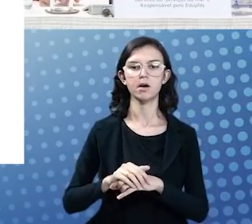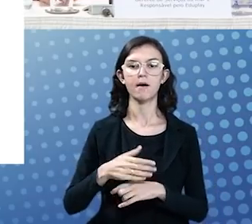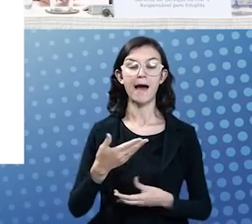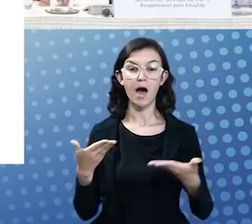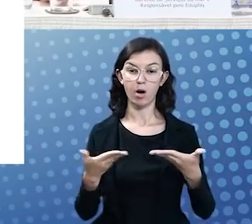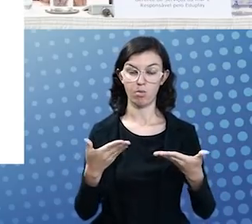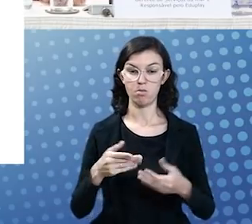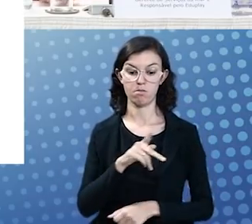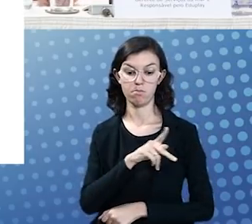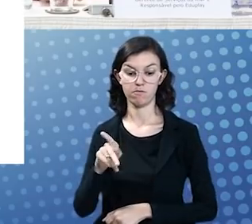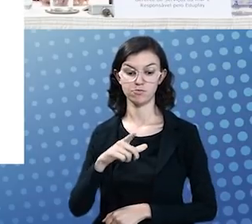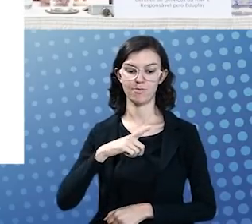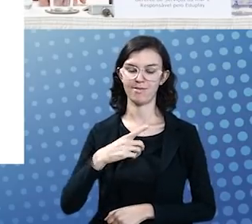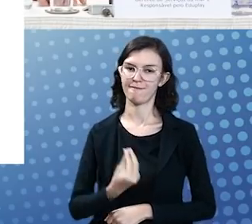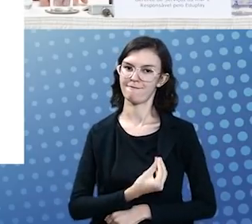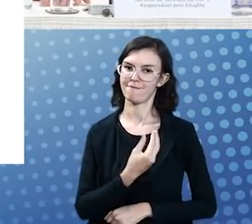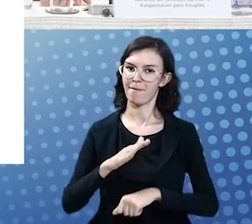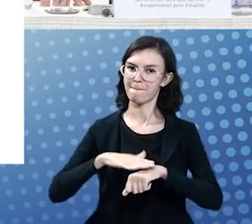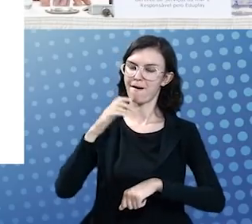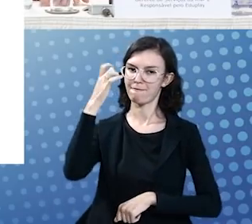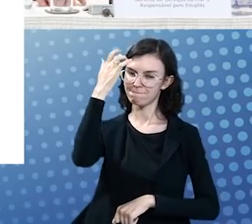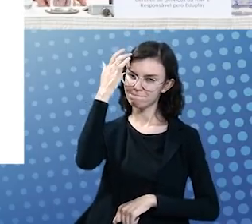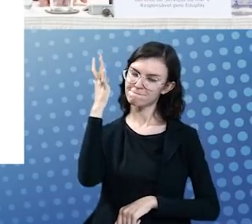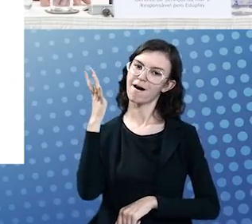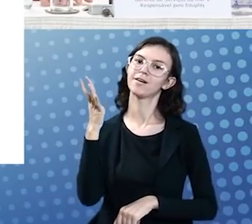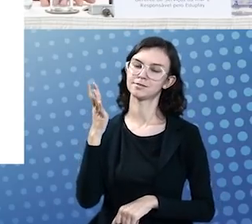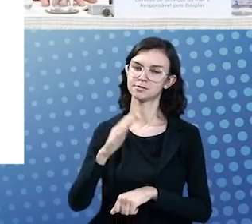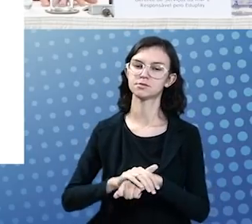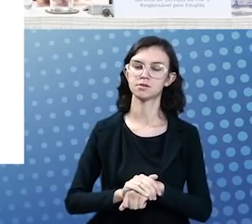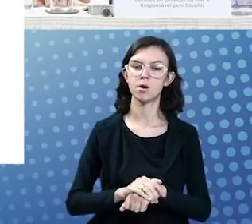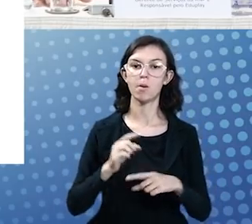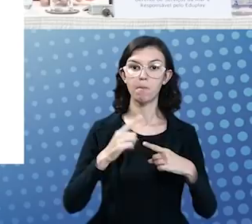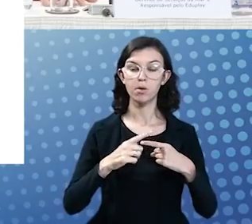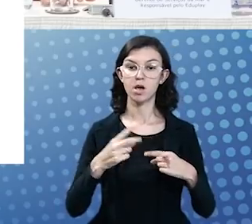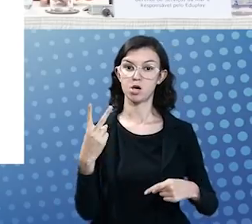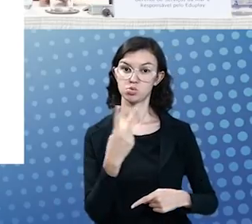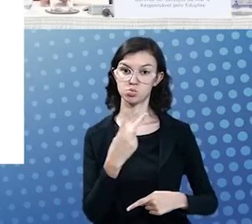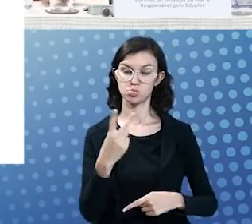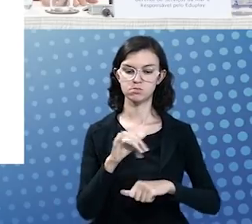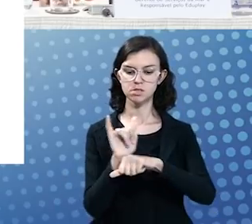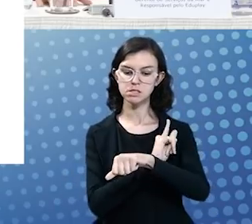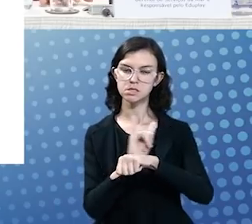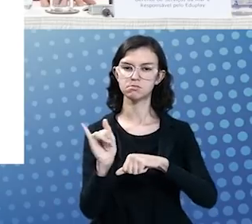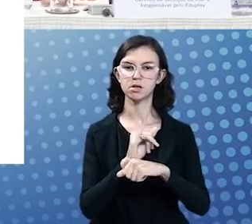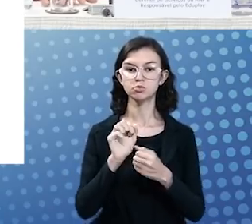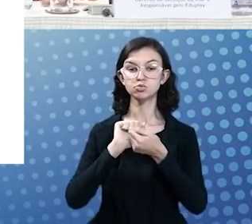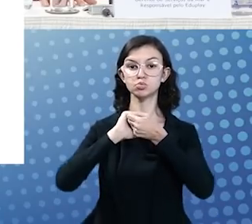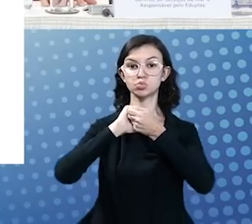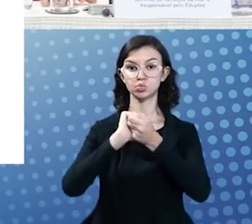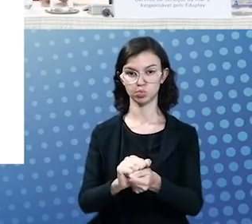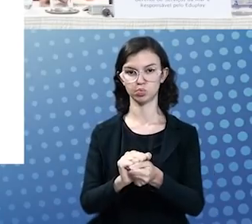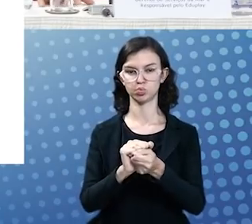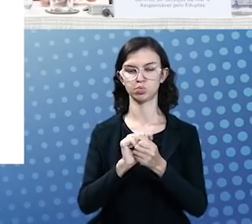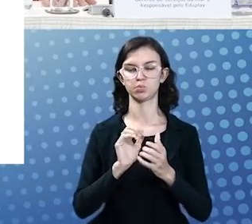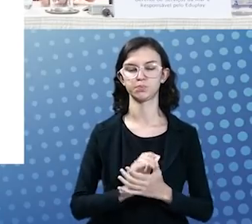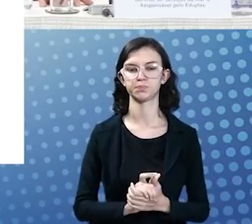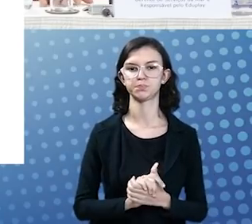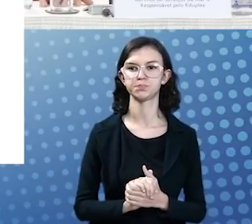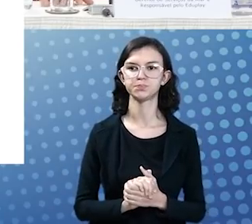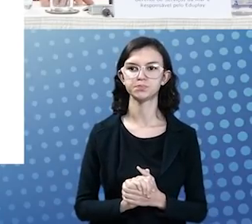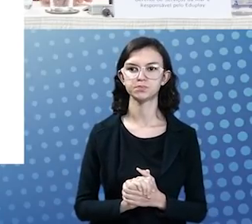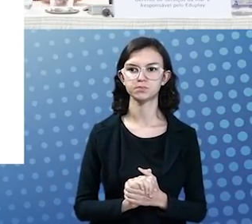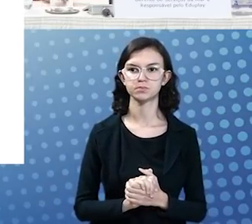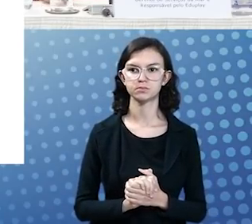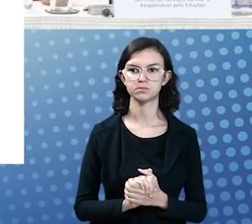Então, isso facilita a vida do professor que ele possui essas duas ferramentas integradas dentro do